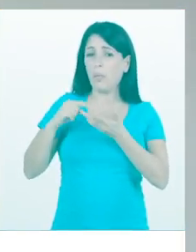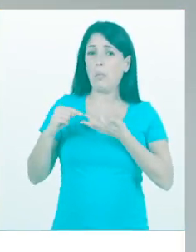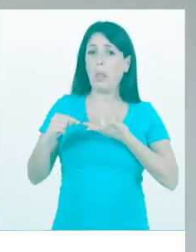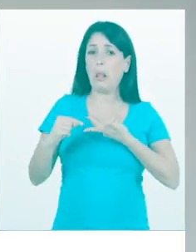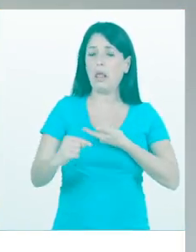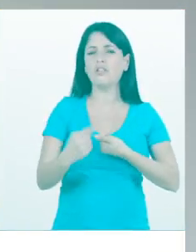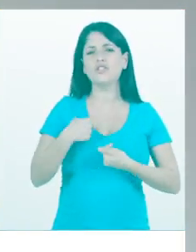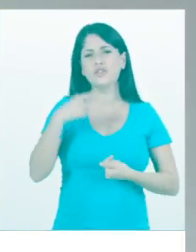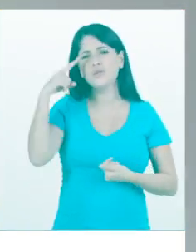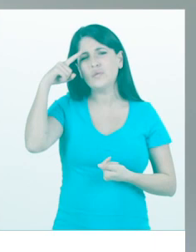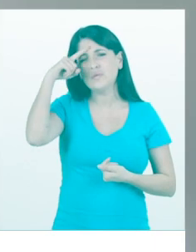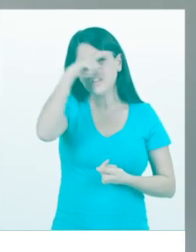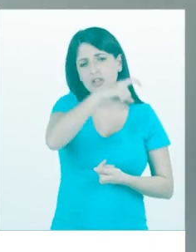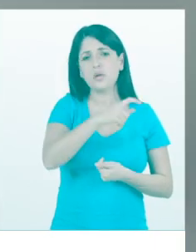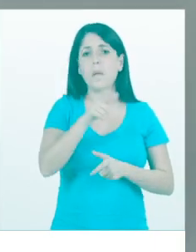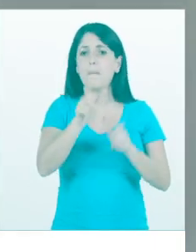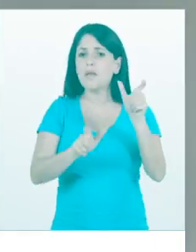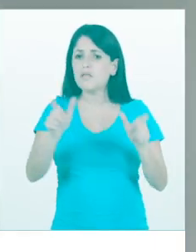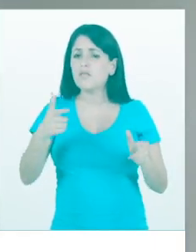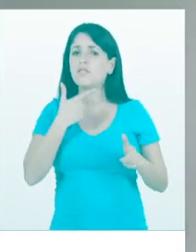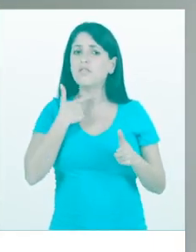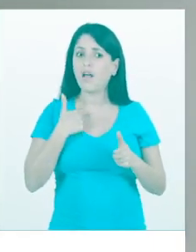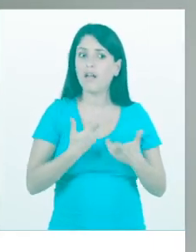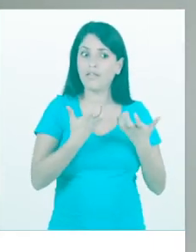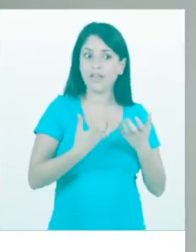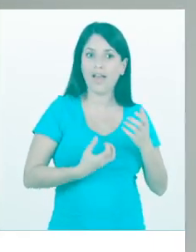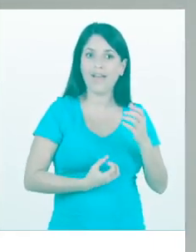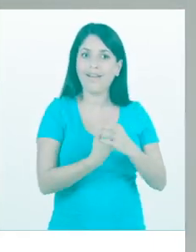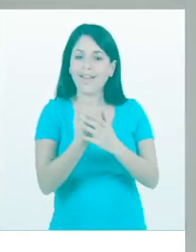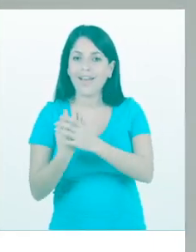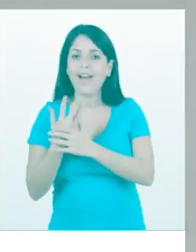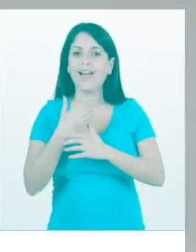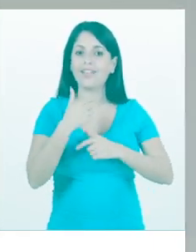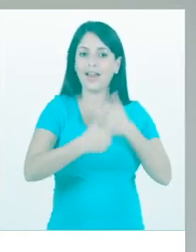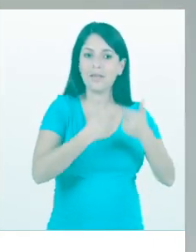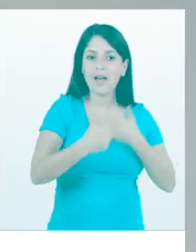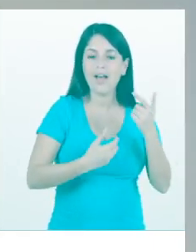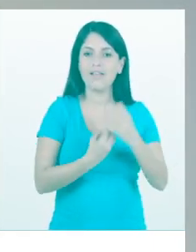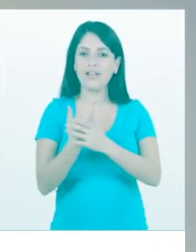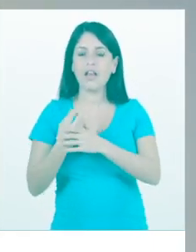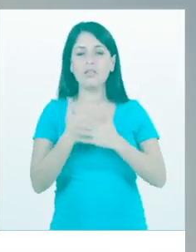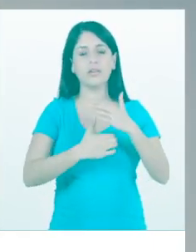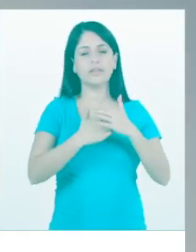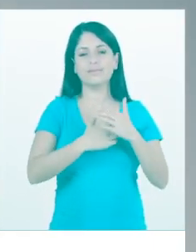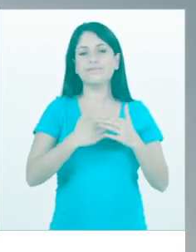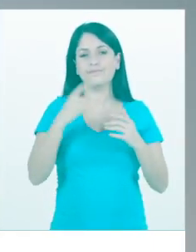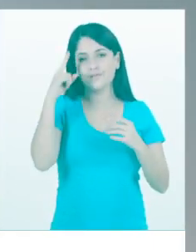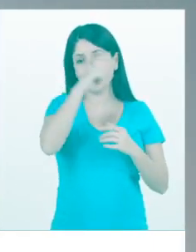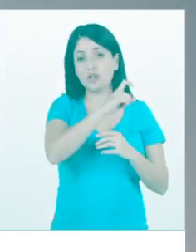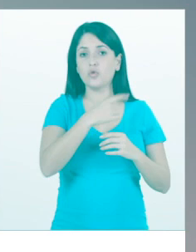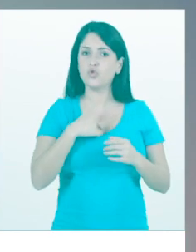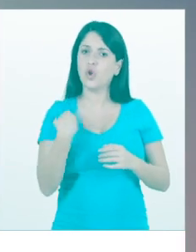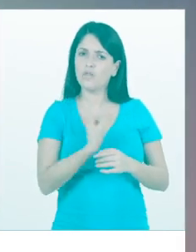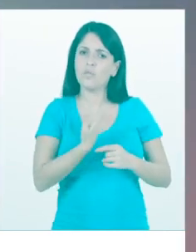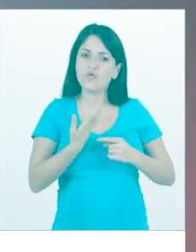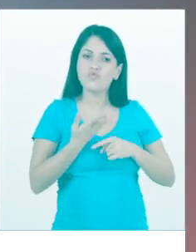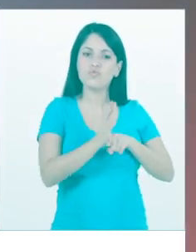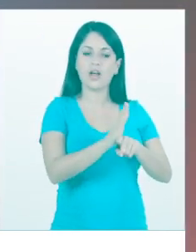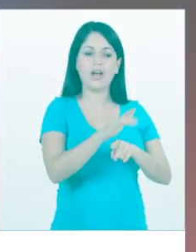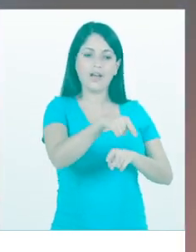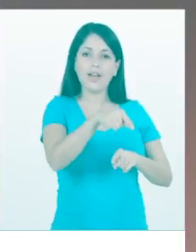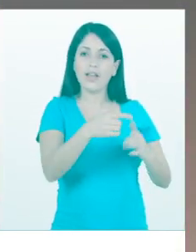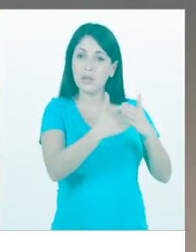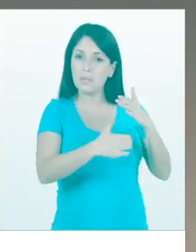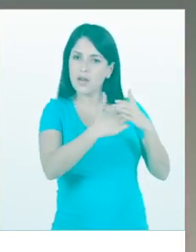quem quer empreender. E empreender é fundamental para gerar empregos. Nós vamos facilitar a vida do